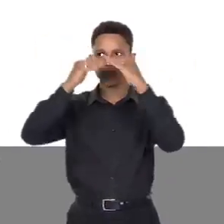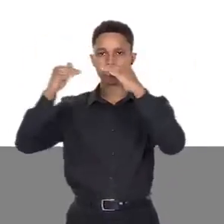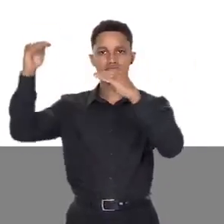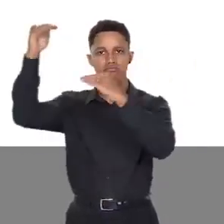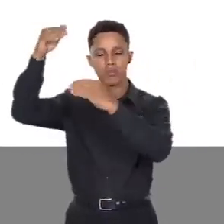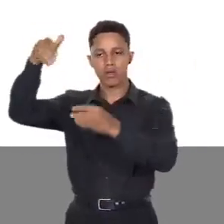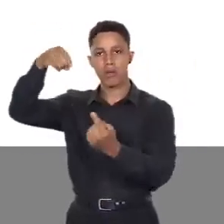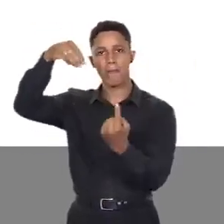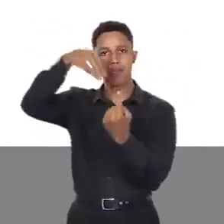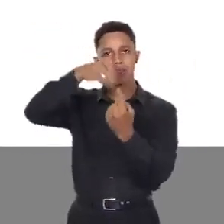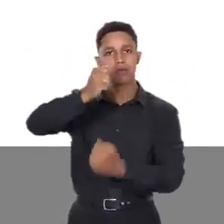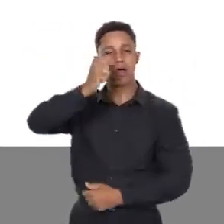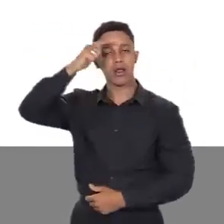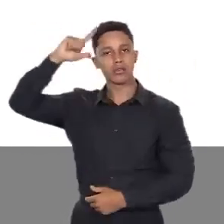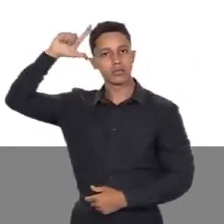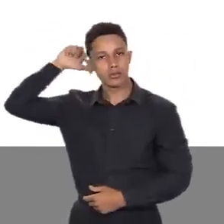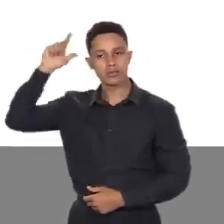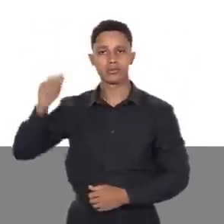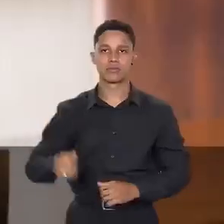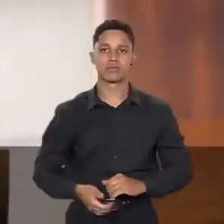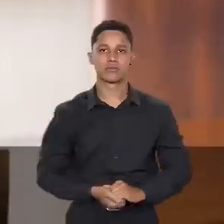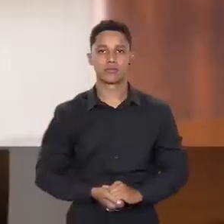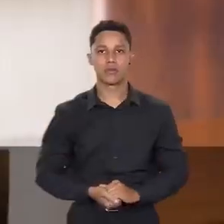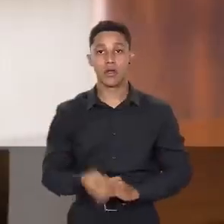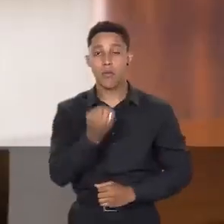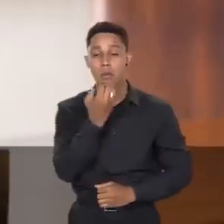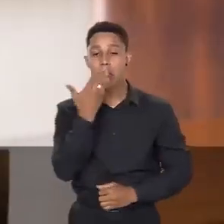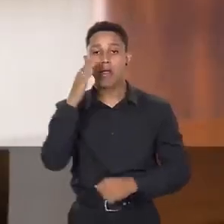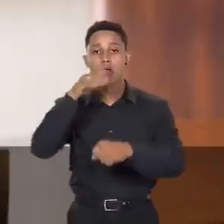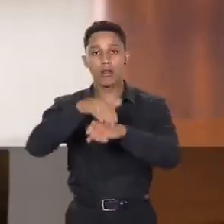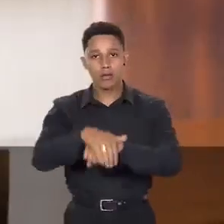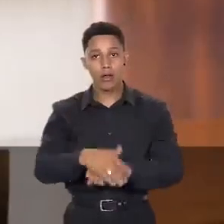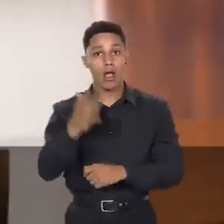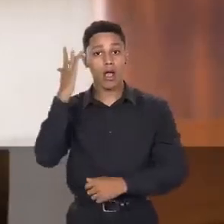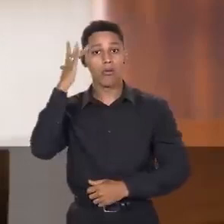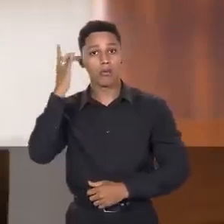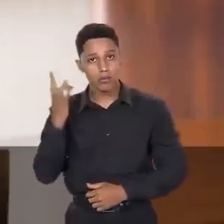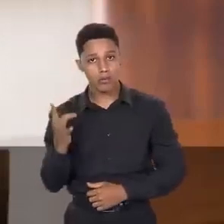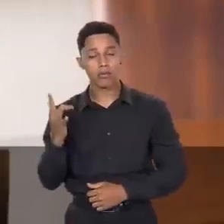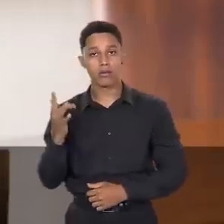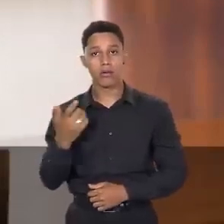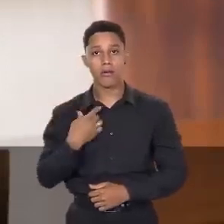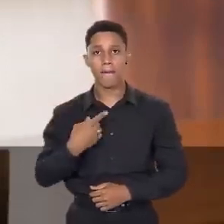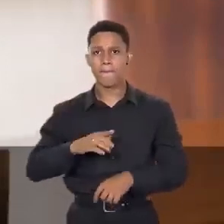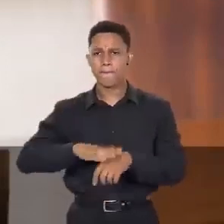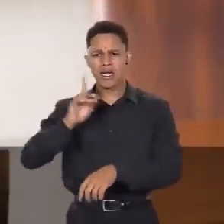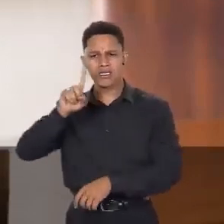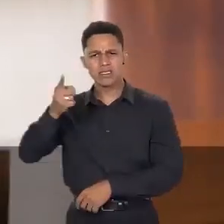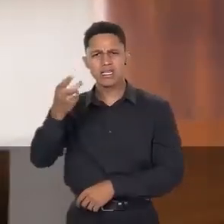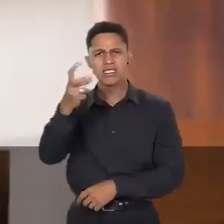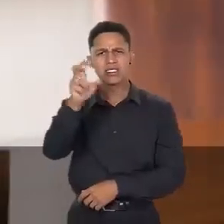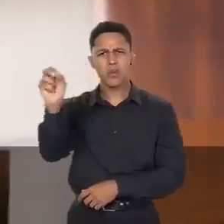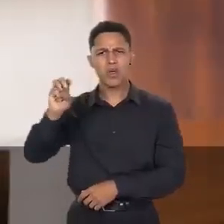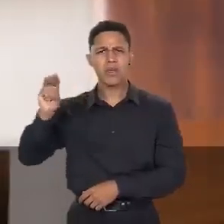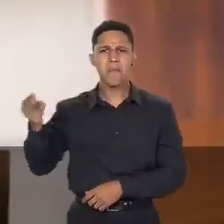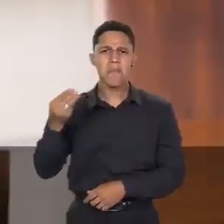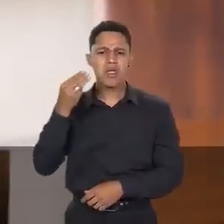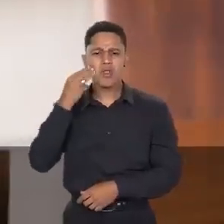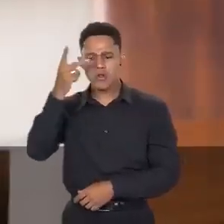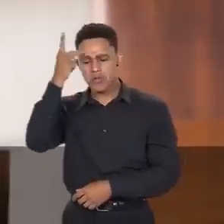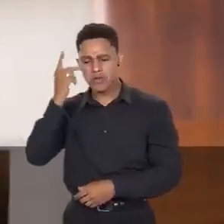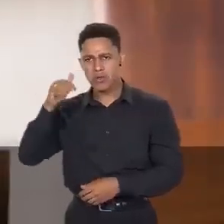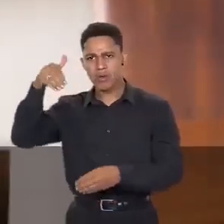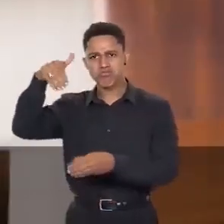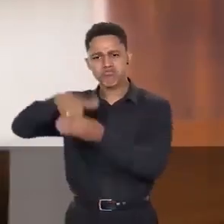Eleitoral, ministro Alexandre de Moraes. Boa noite. Amanhã, mais de 156 milhões de